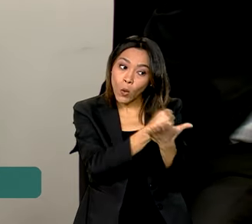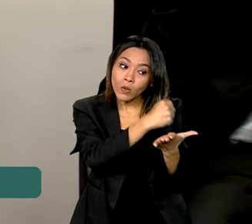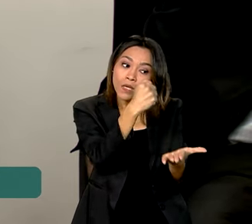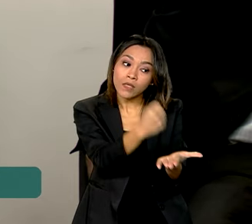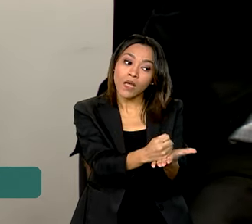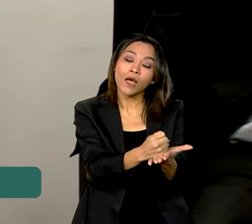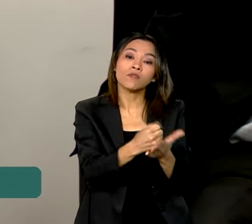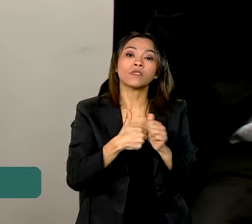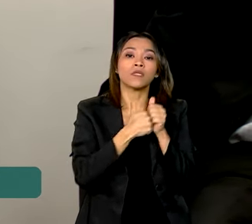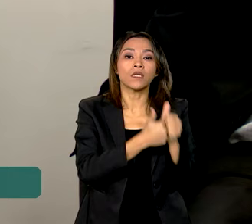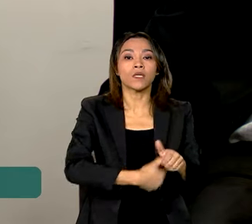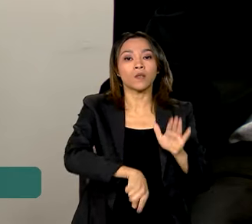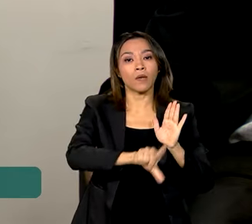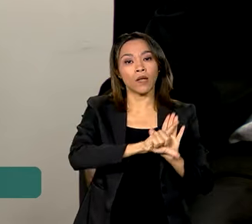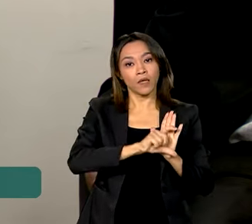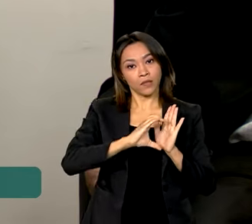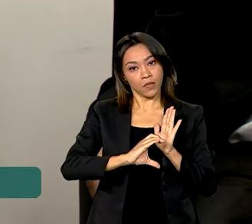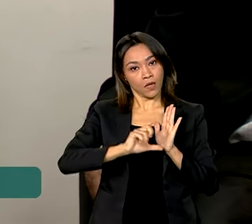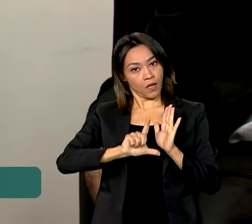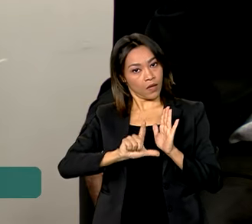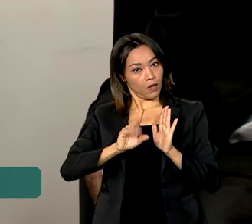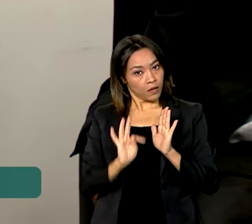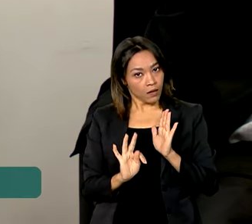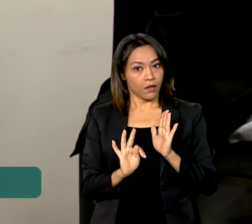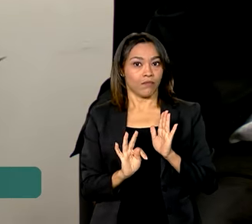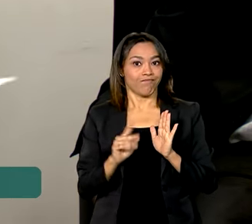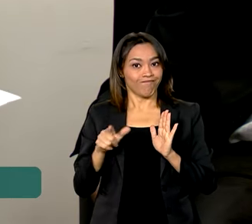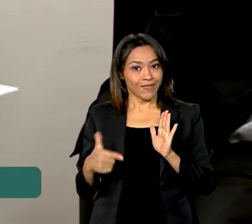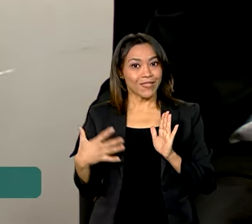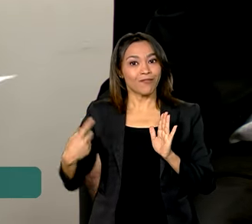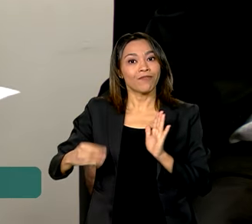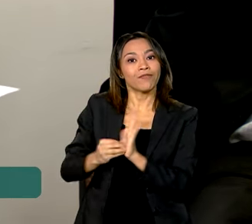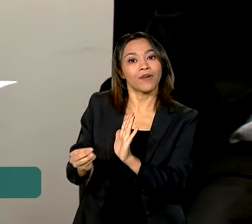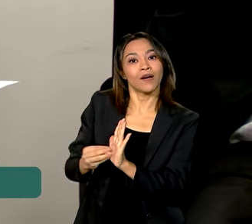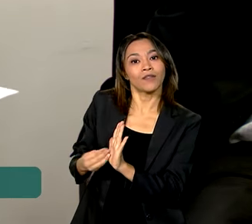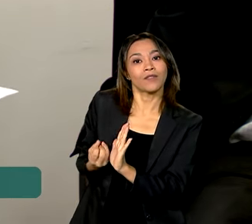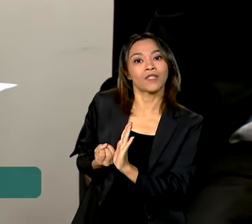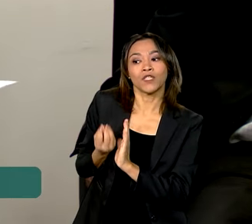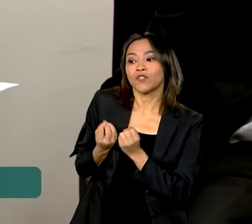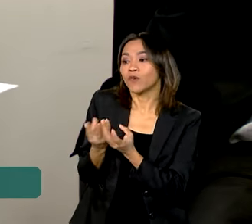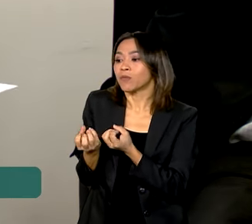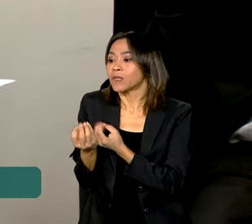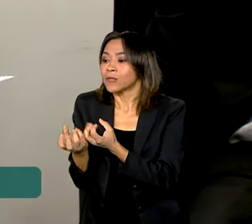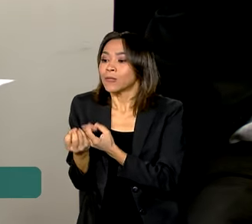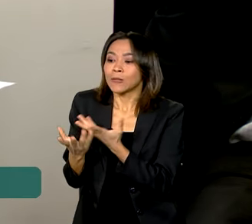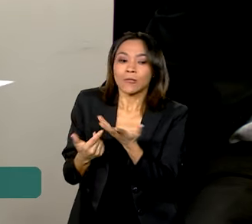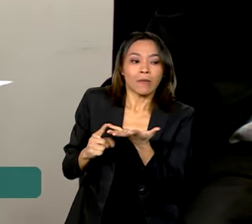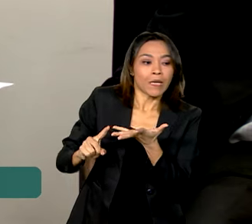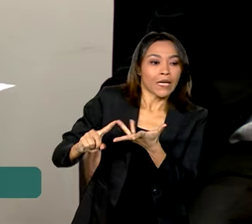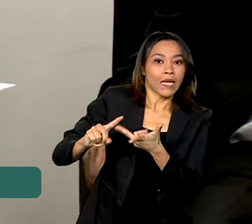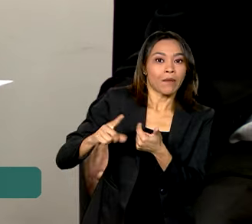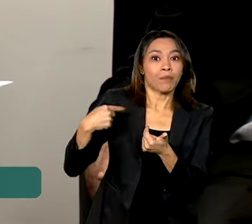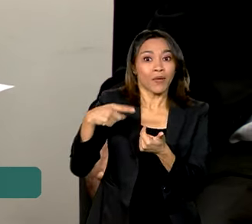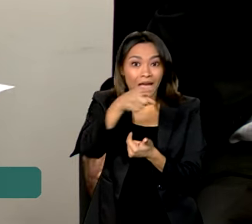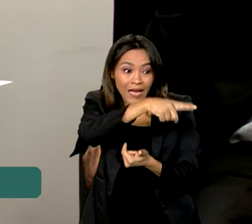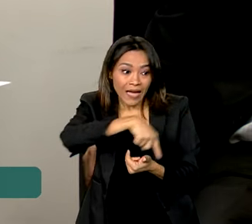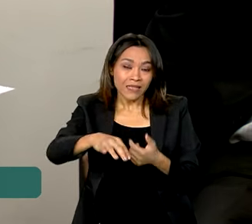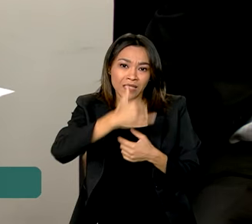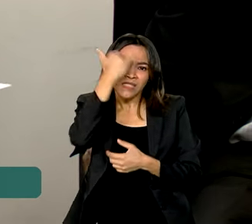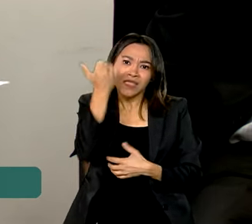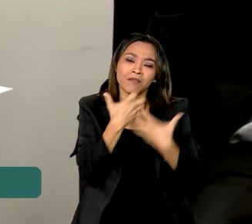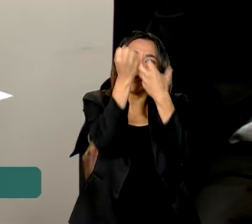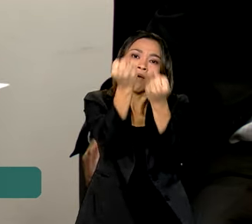CLT. A subnotificação corrói o Estado brasileiro, sobrecarrega o sistema, transfere